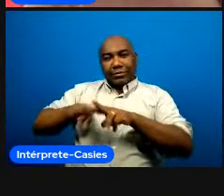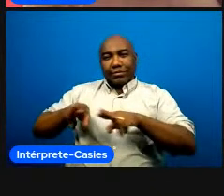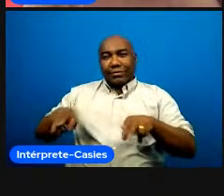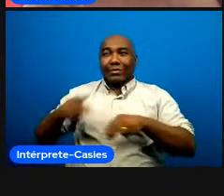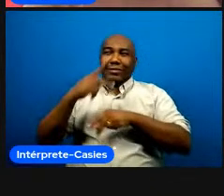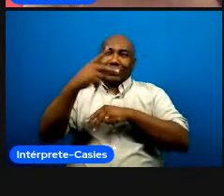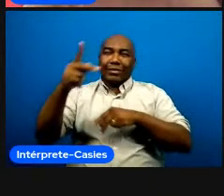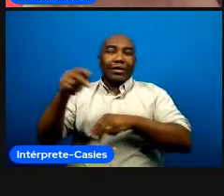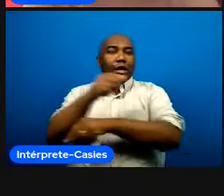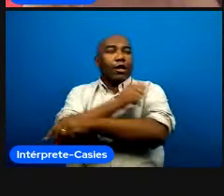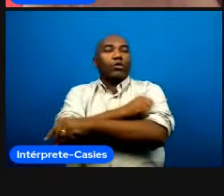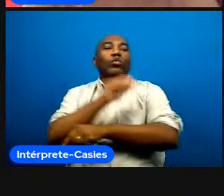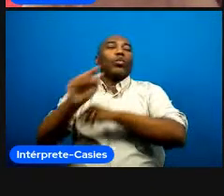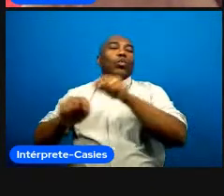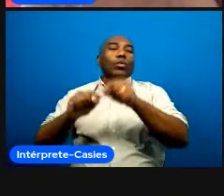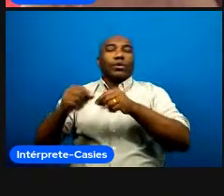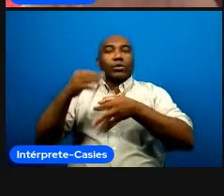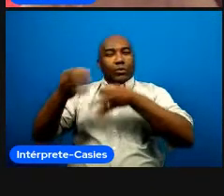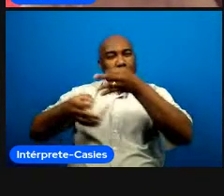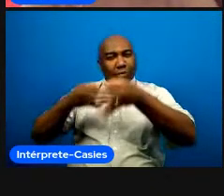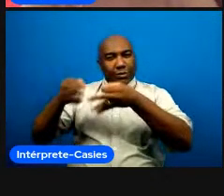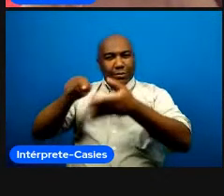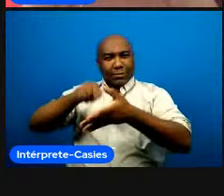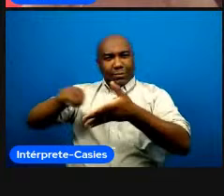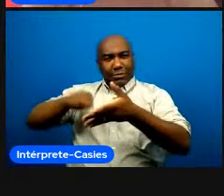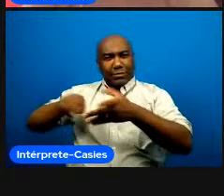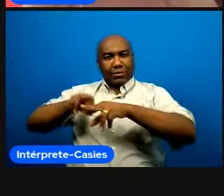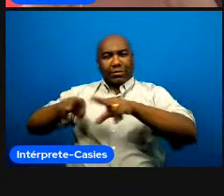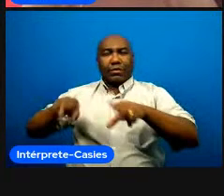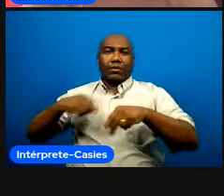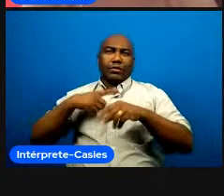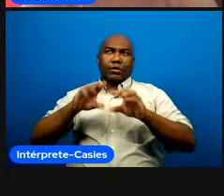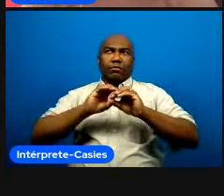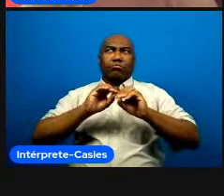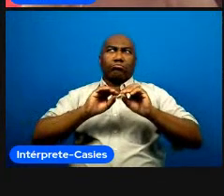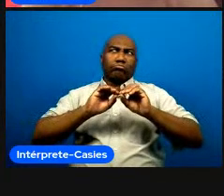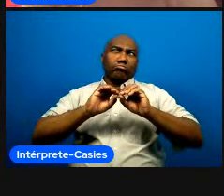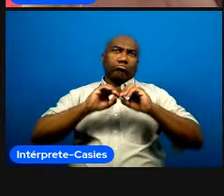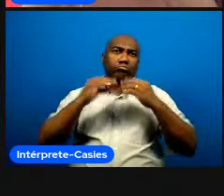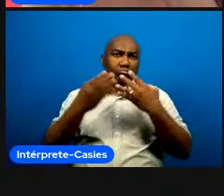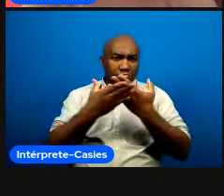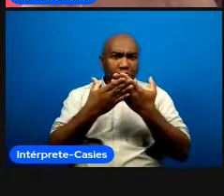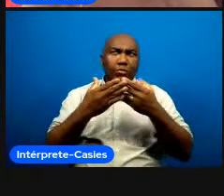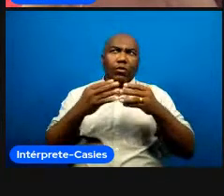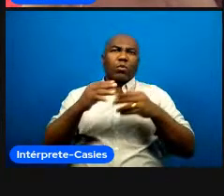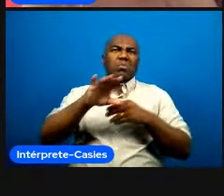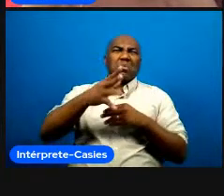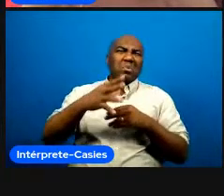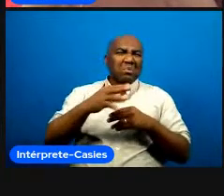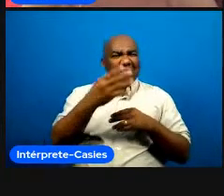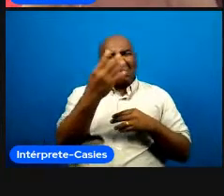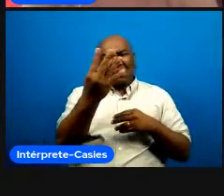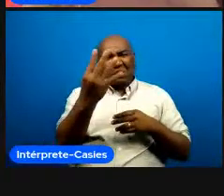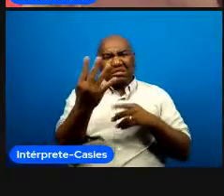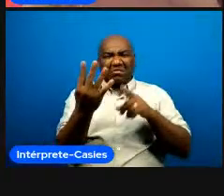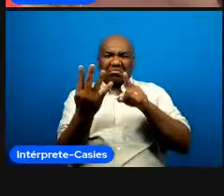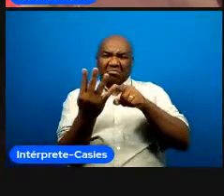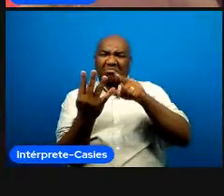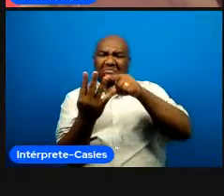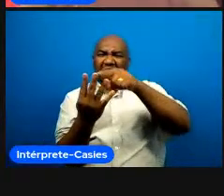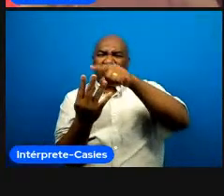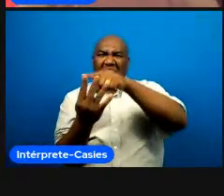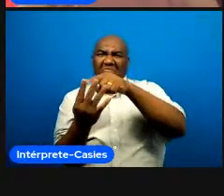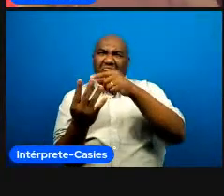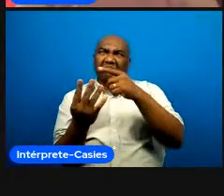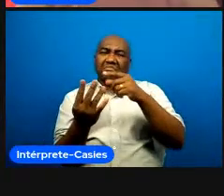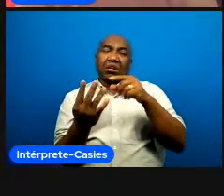que é interessante né por exemplo a gente oferece quatro workshops por semestre são 15 aulas as quatro delas os alunos